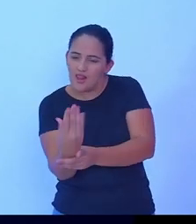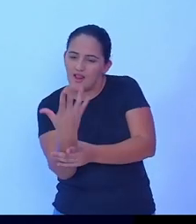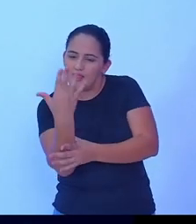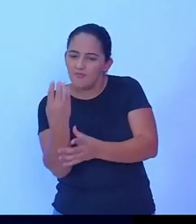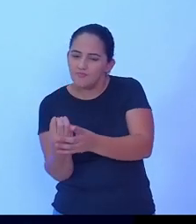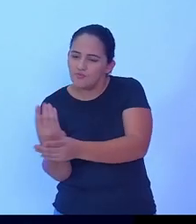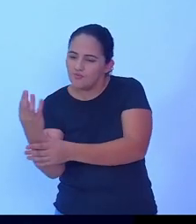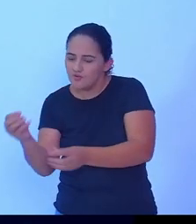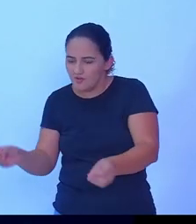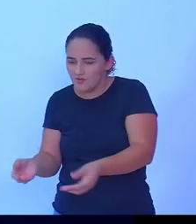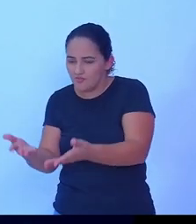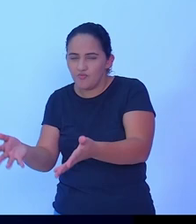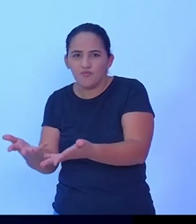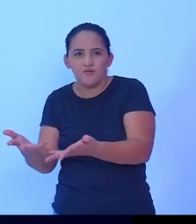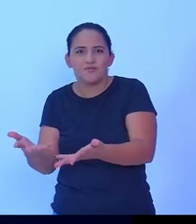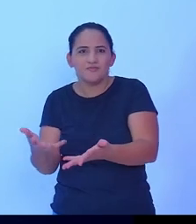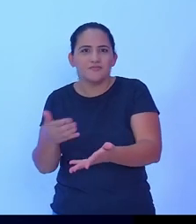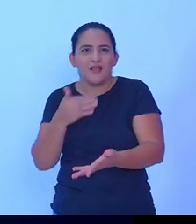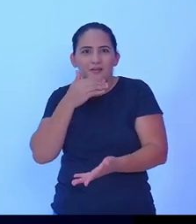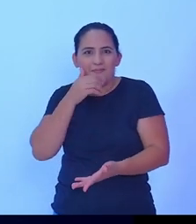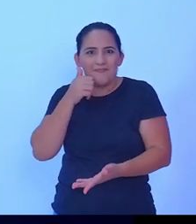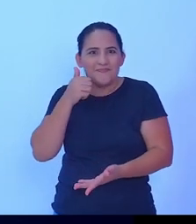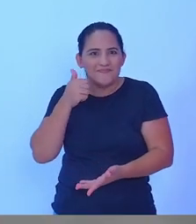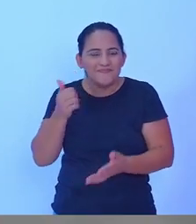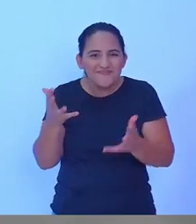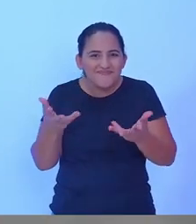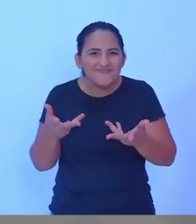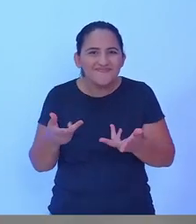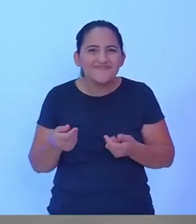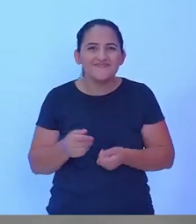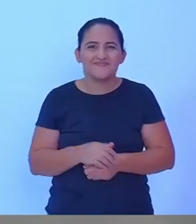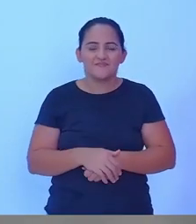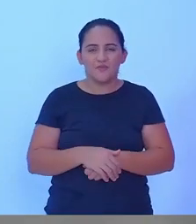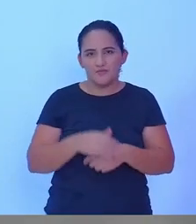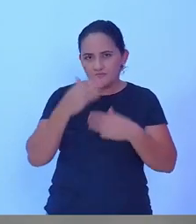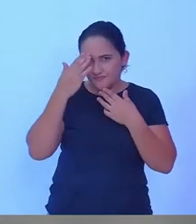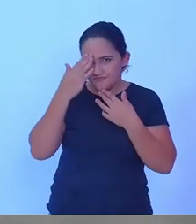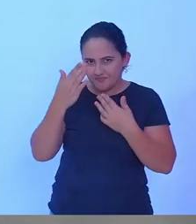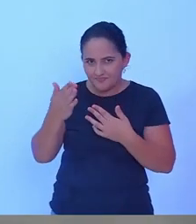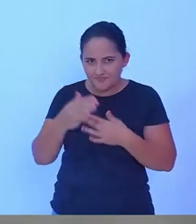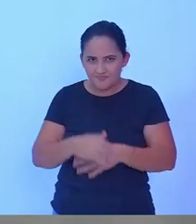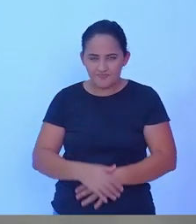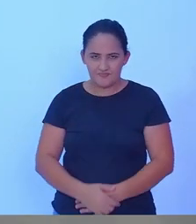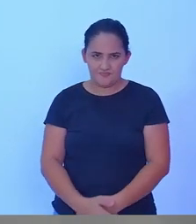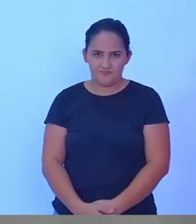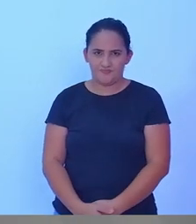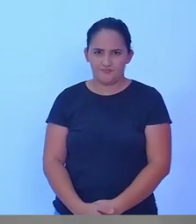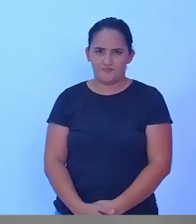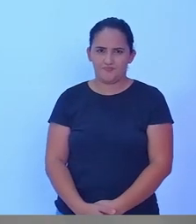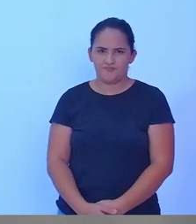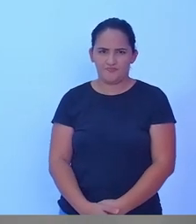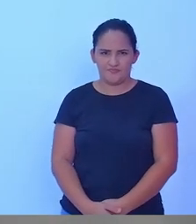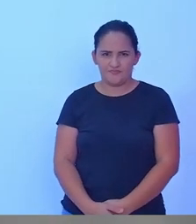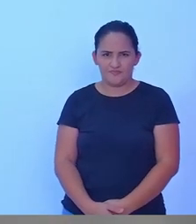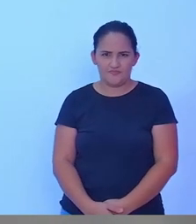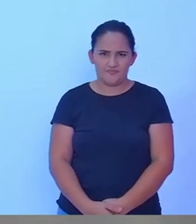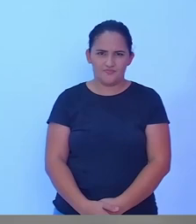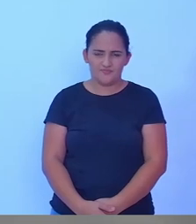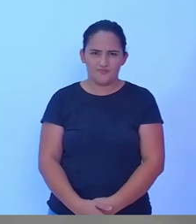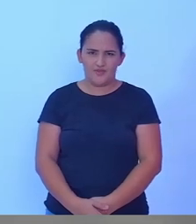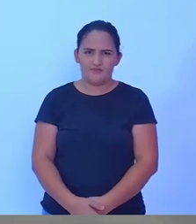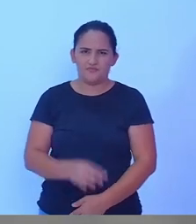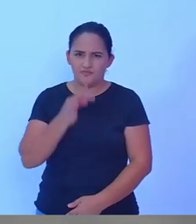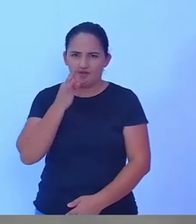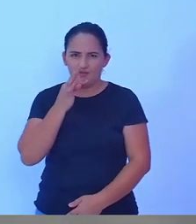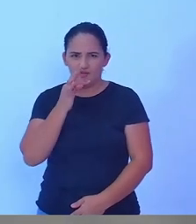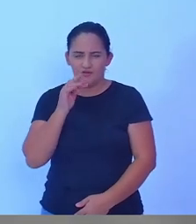horta de qualidade para a gente se alimentar muito obrigado candidato Lucindo agora o candidato Tiago Moreira